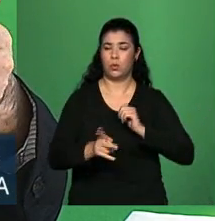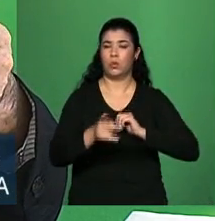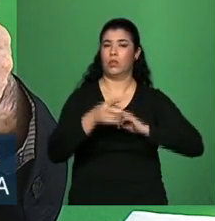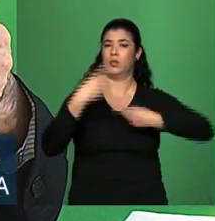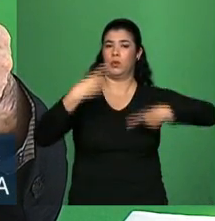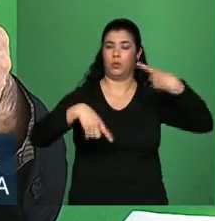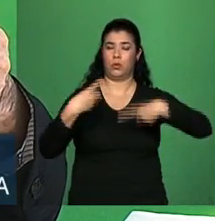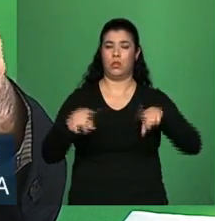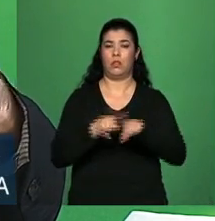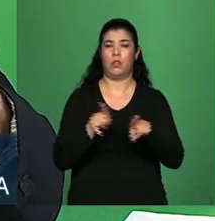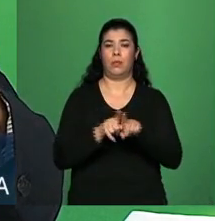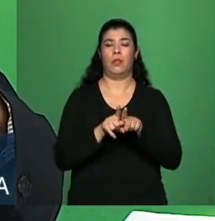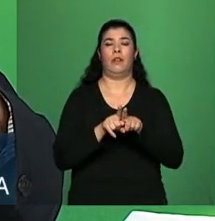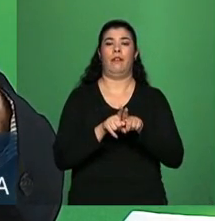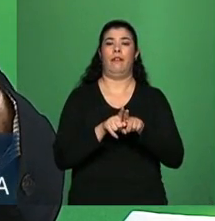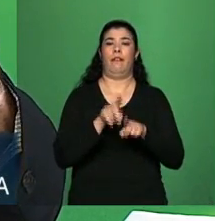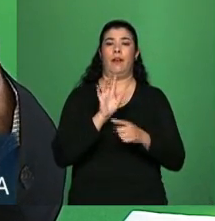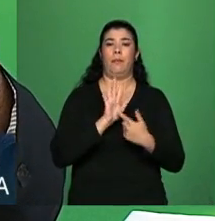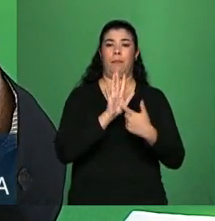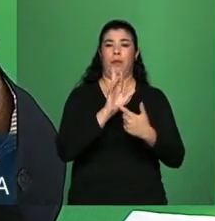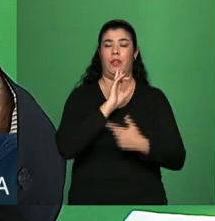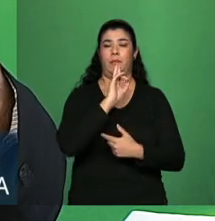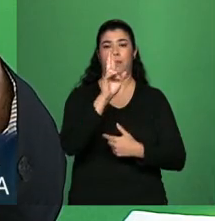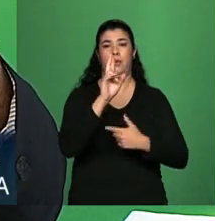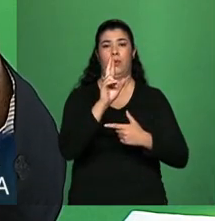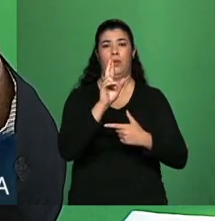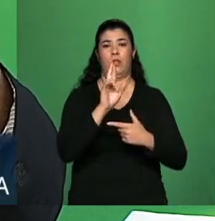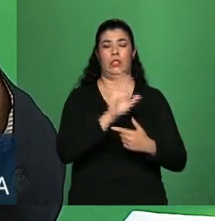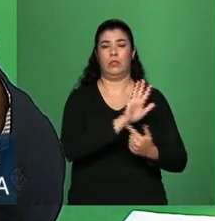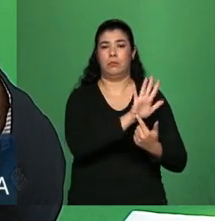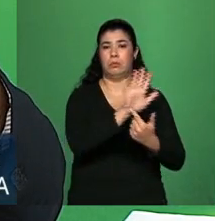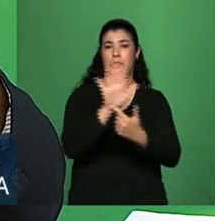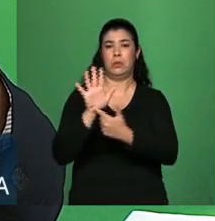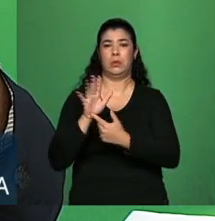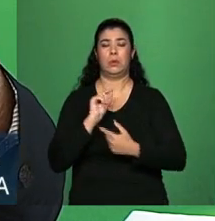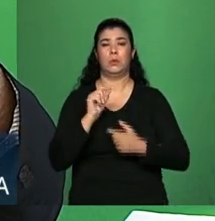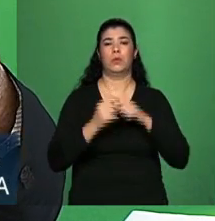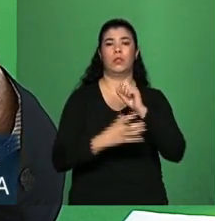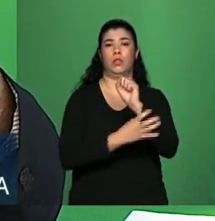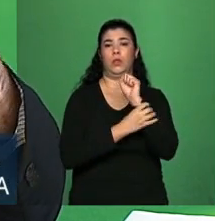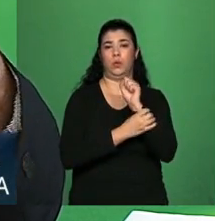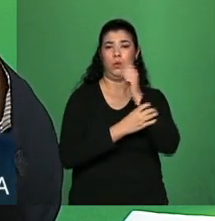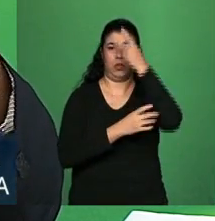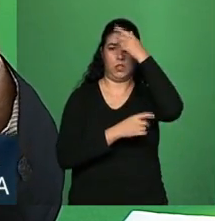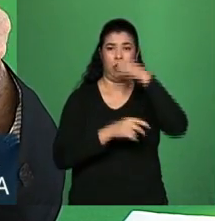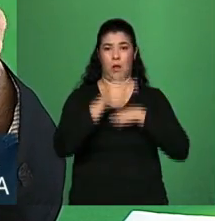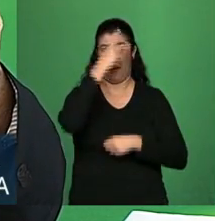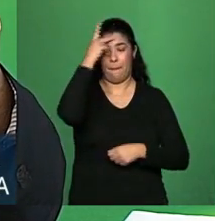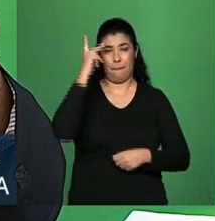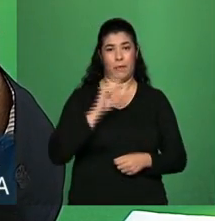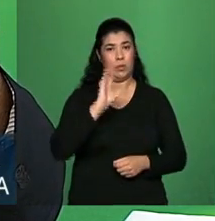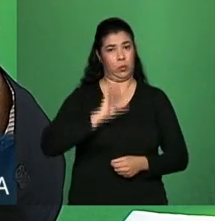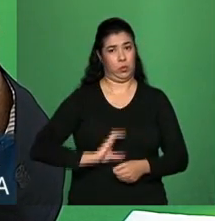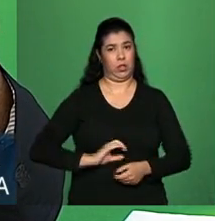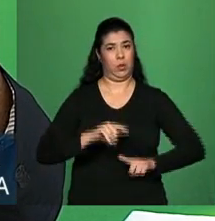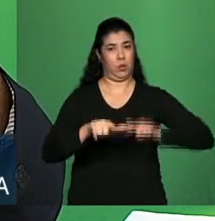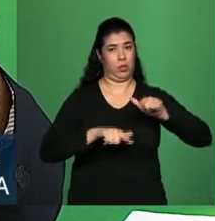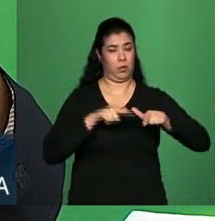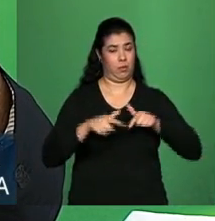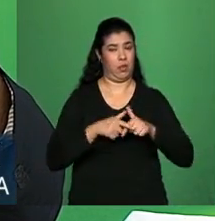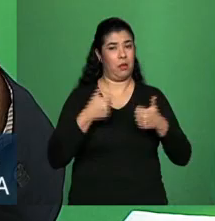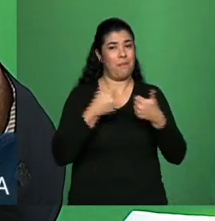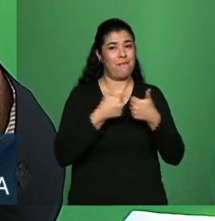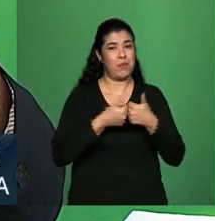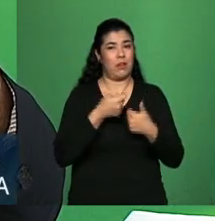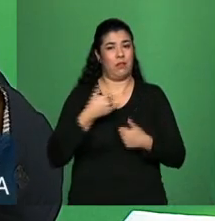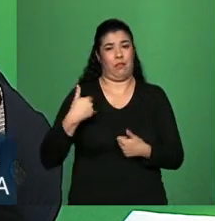responde para dar tanto segurança para o trabalhador que está se aproximando da